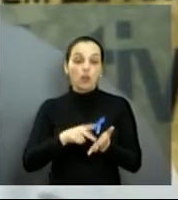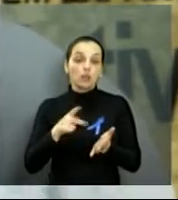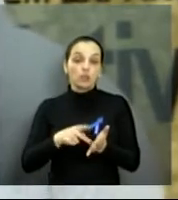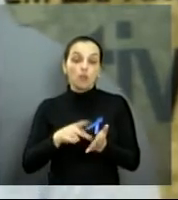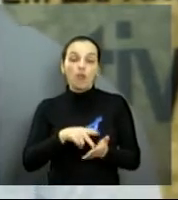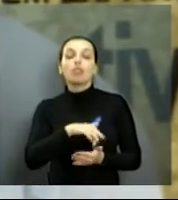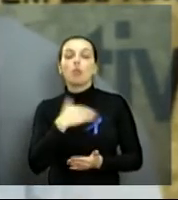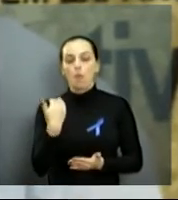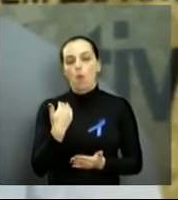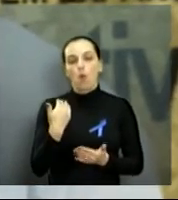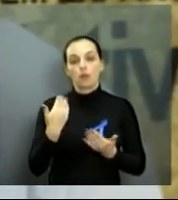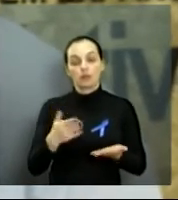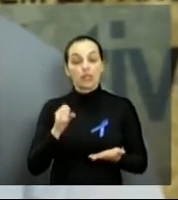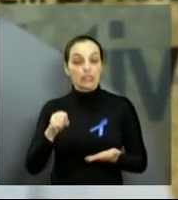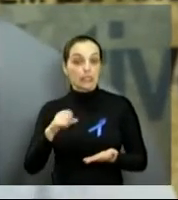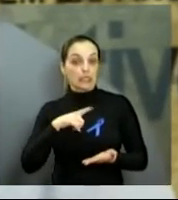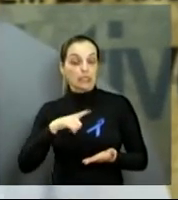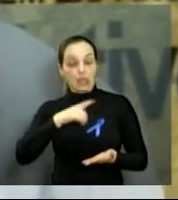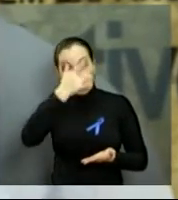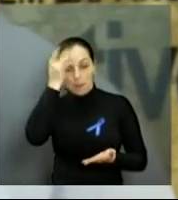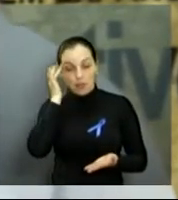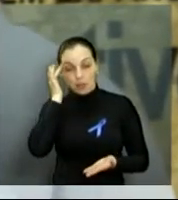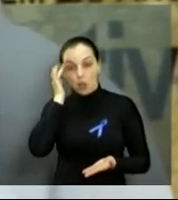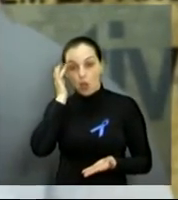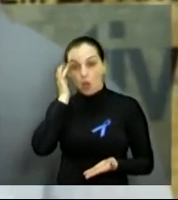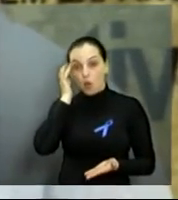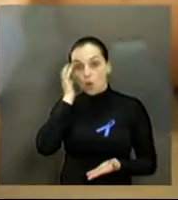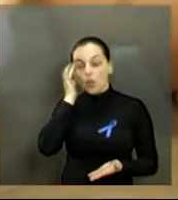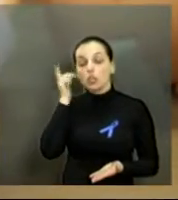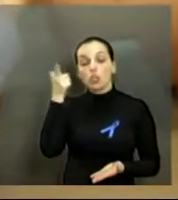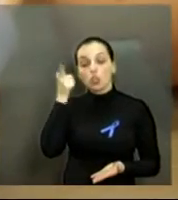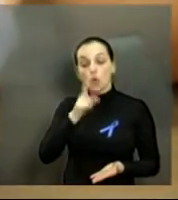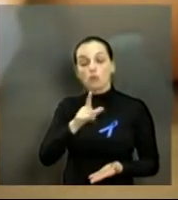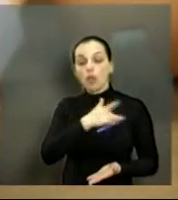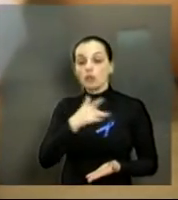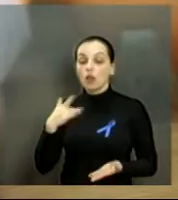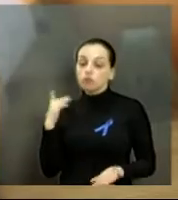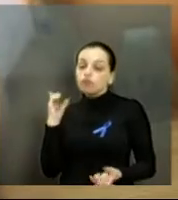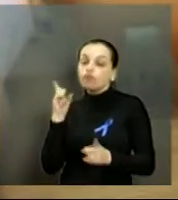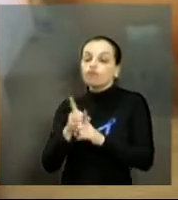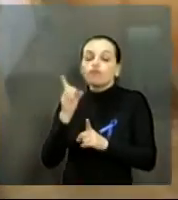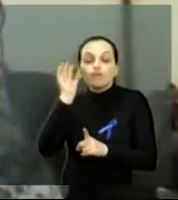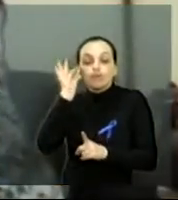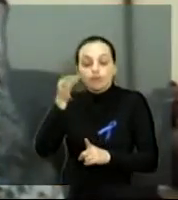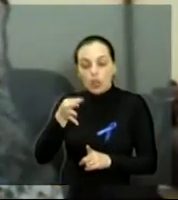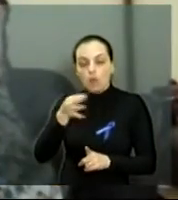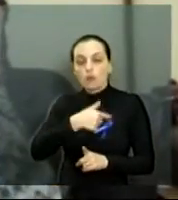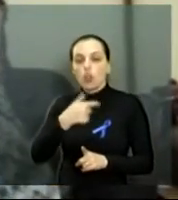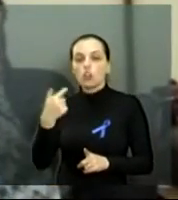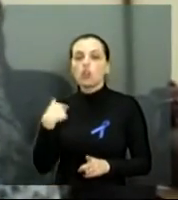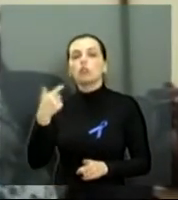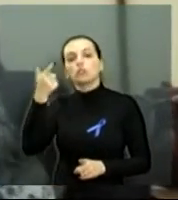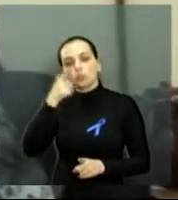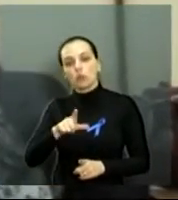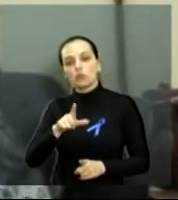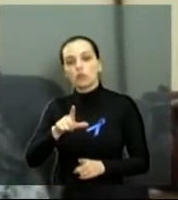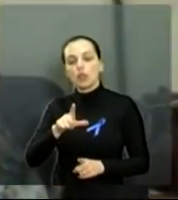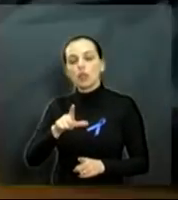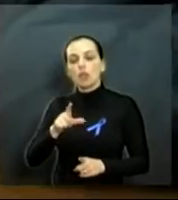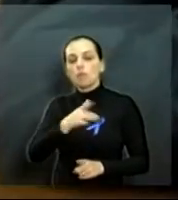a óbito. Se tiver uma pessoa preparada e conseguir fazer os primeiros atendimentos, primeiro atendimento, a gente consegue muitas vezes salvar a vida.